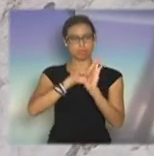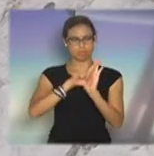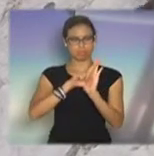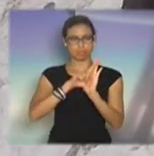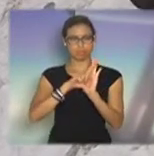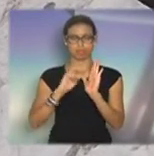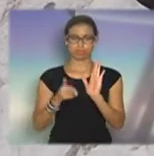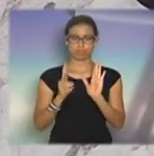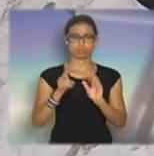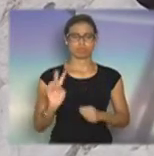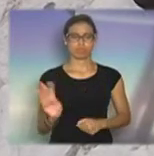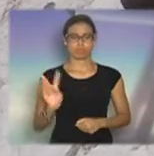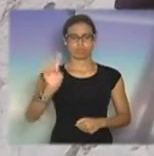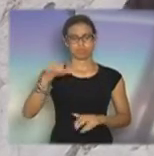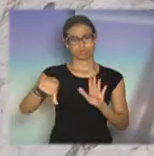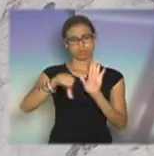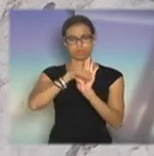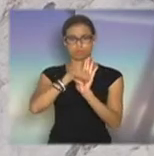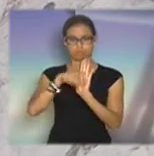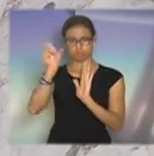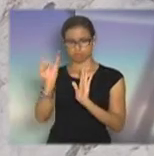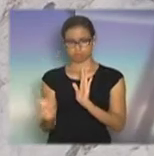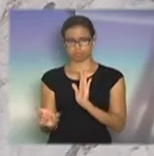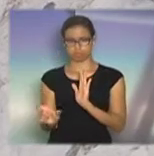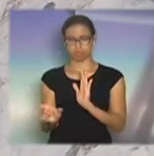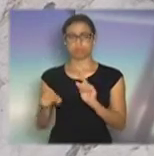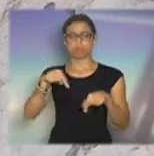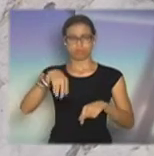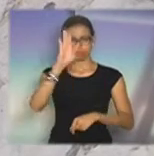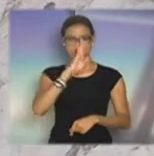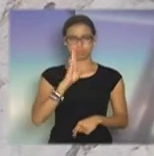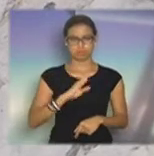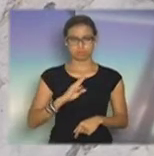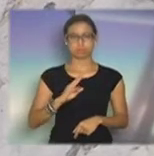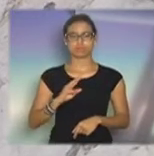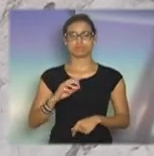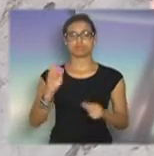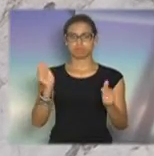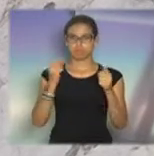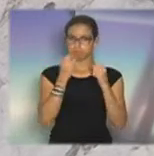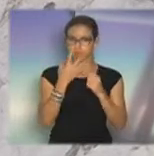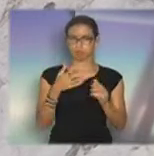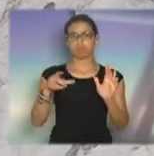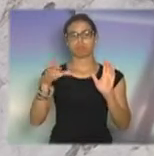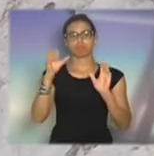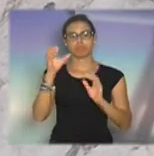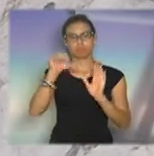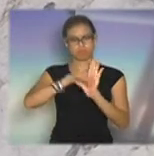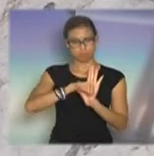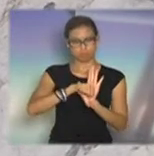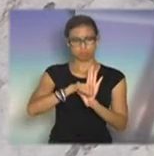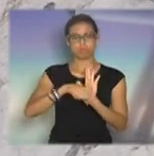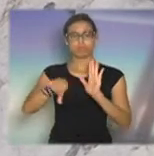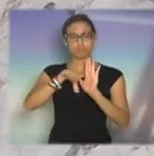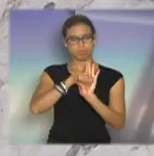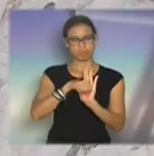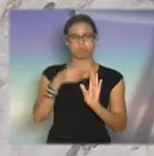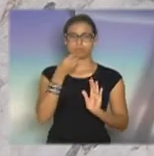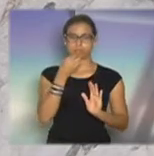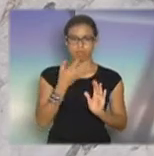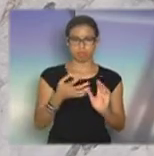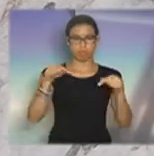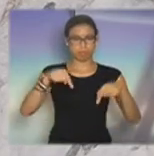valorizando o criminoso. No Brasil, vale a pena ser criminoso. No Brasil, o crime compensa.